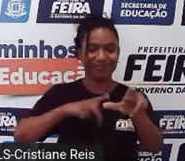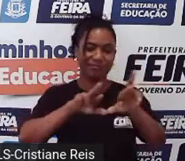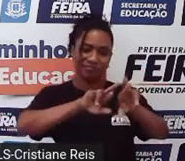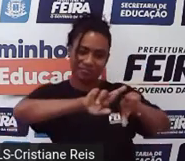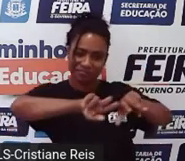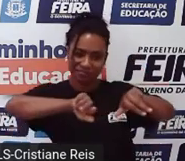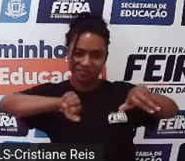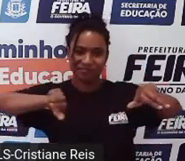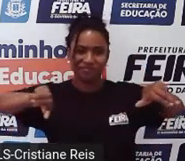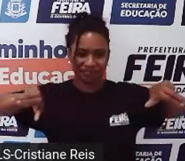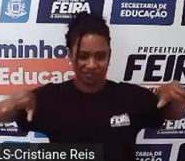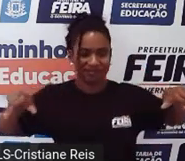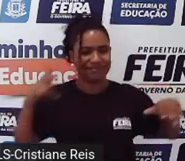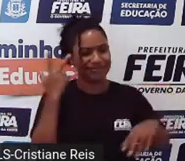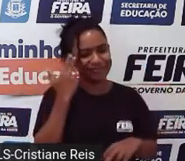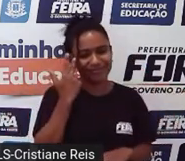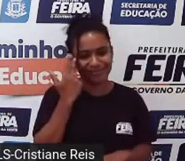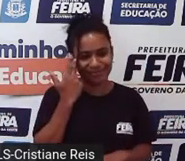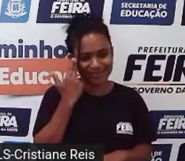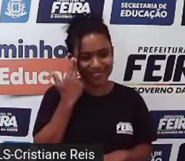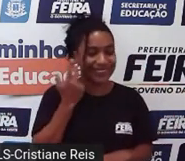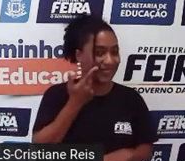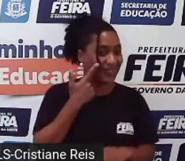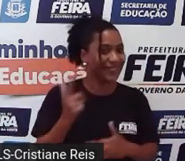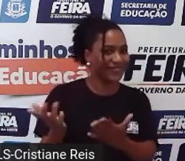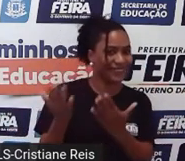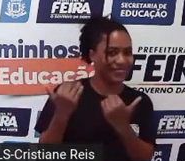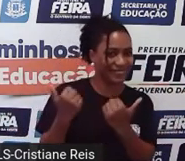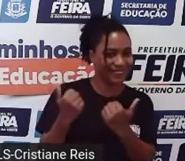é algo muito natural. Let's go!